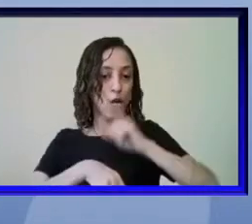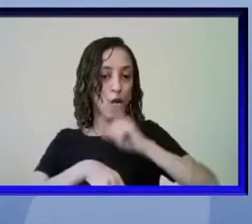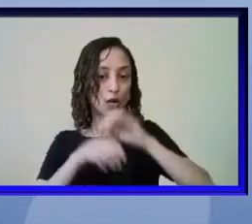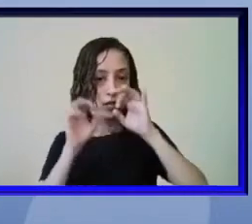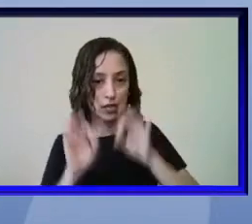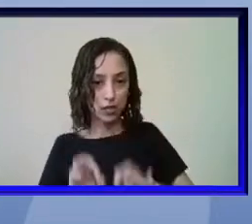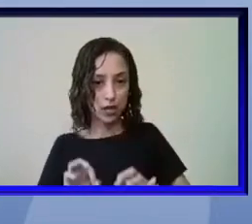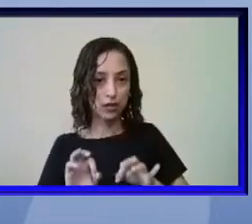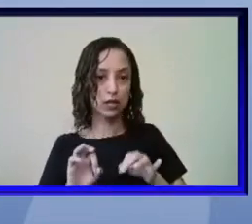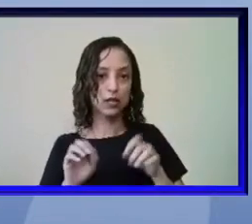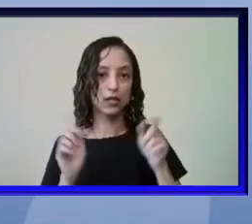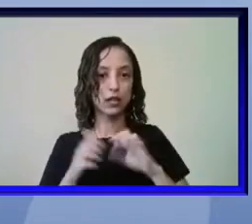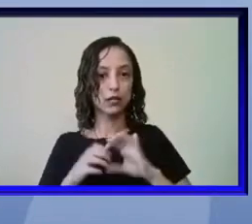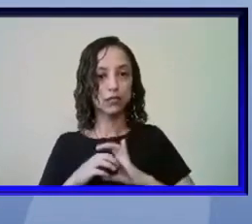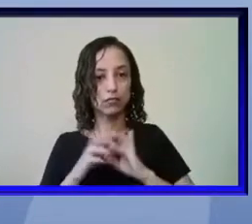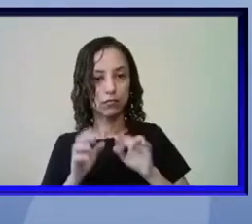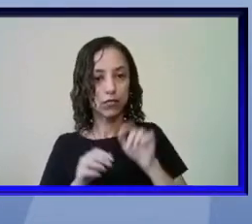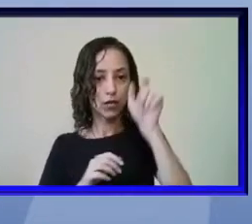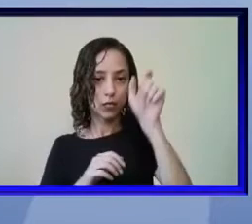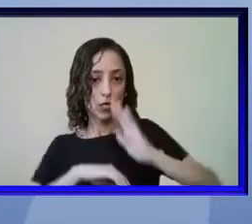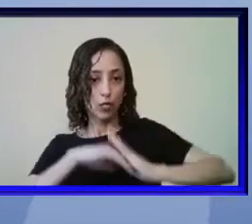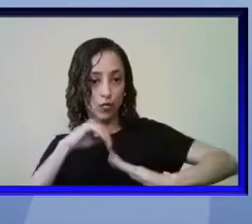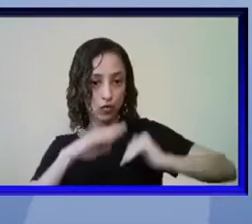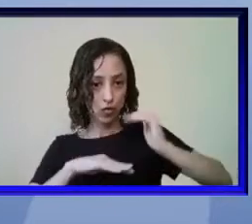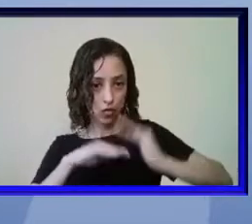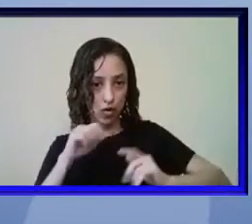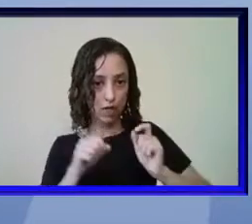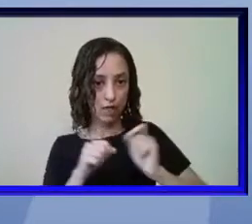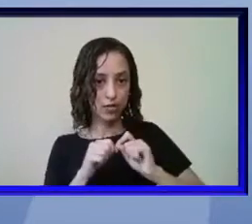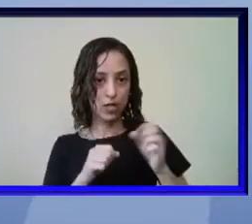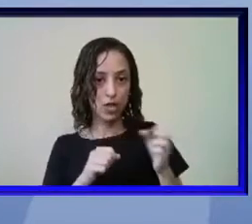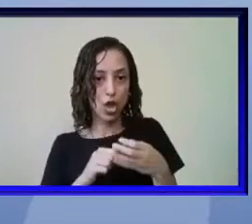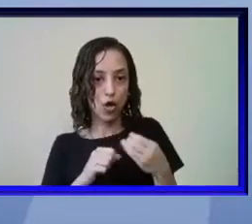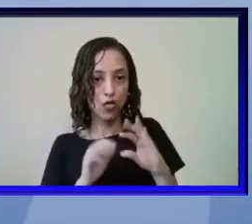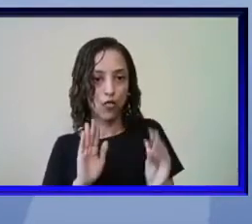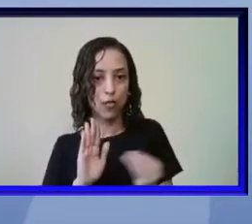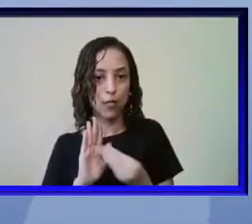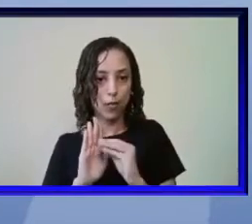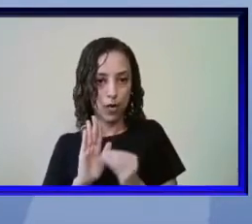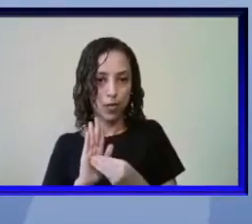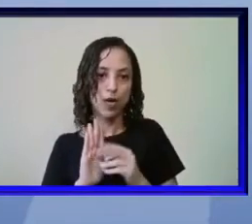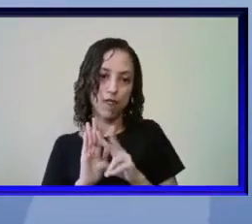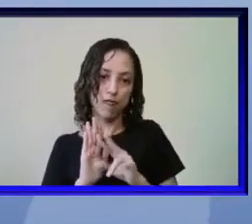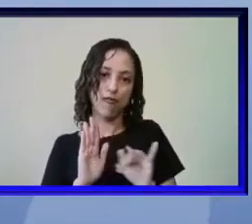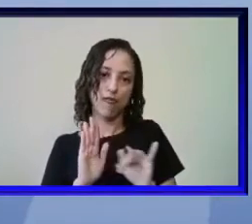hora que ele se disponibilizar a fazer essa atualização ele fará